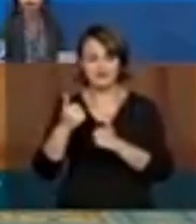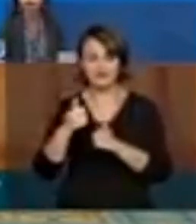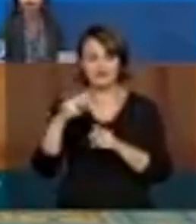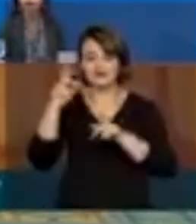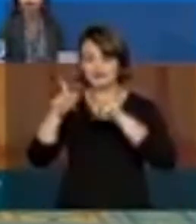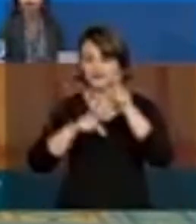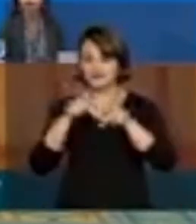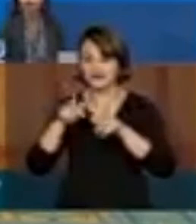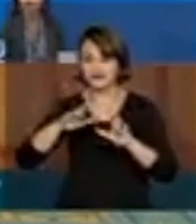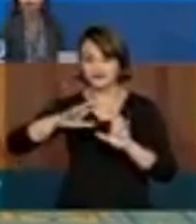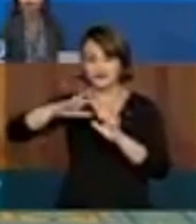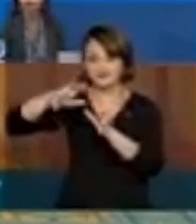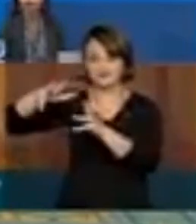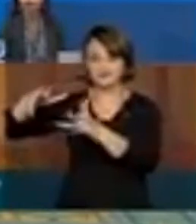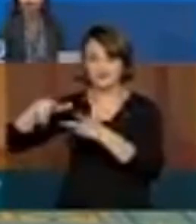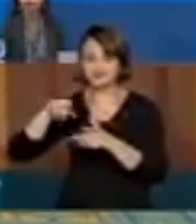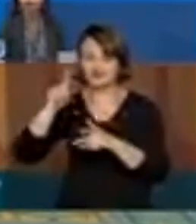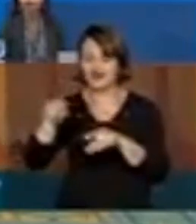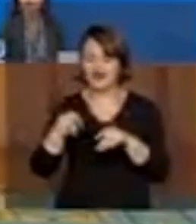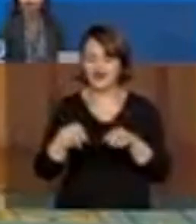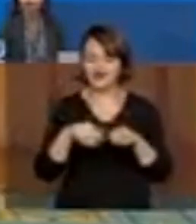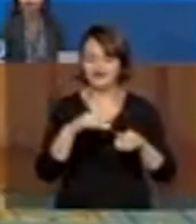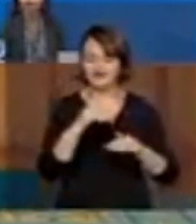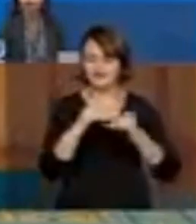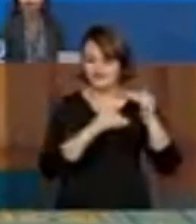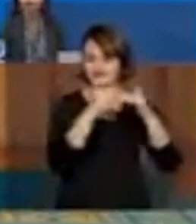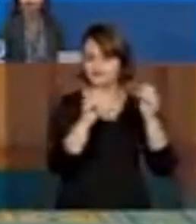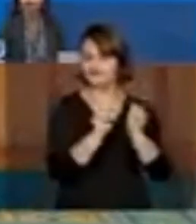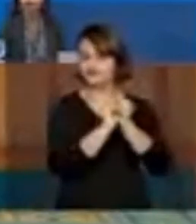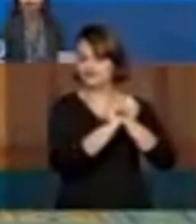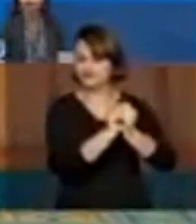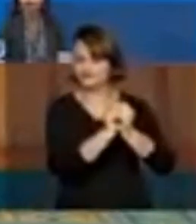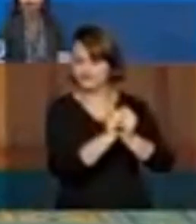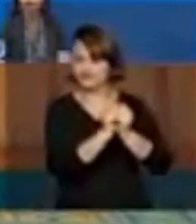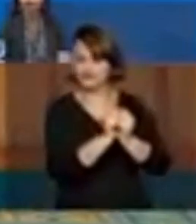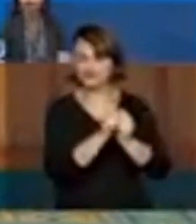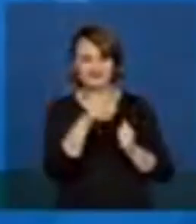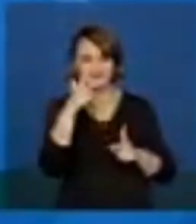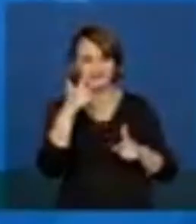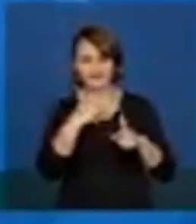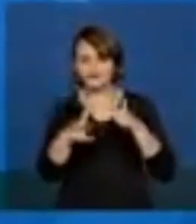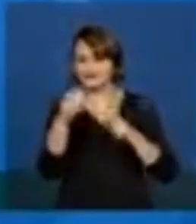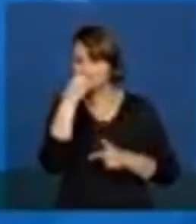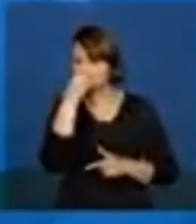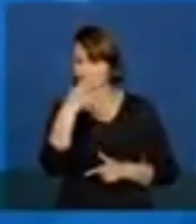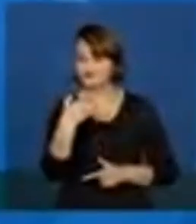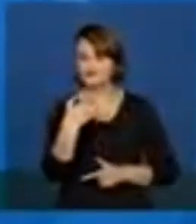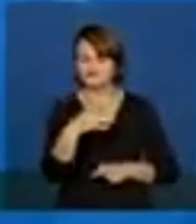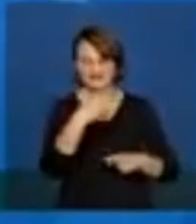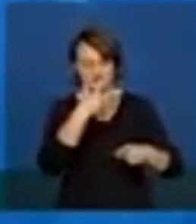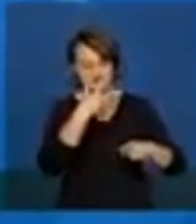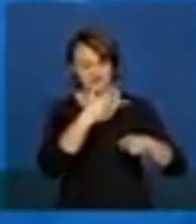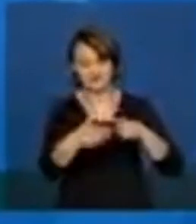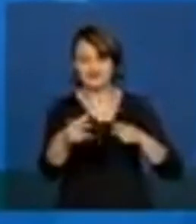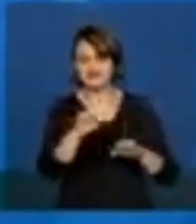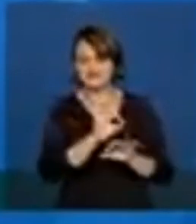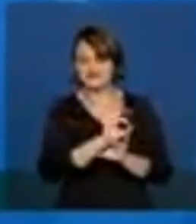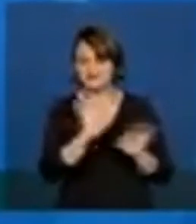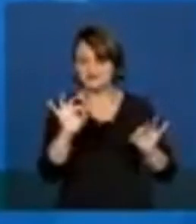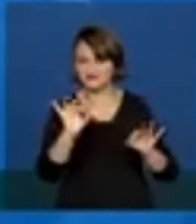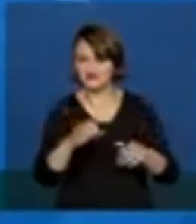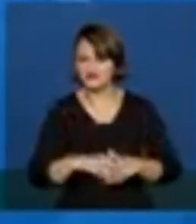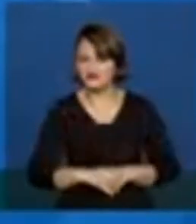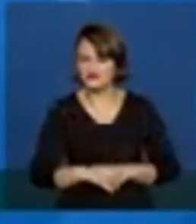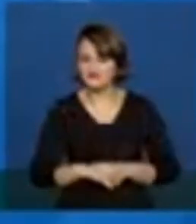planeta é uma construção conjunta, coletiva, é uma construção de um sucesso, vou chamar assim, exatamente porque é uma construção coletiva.